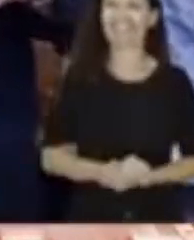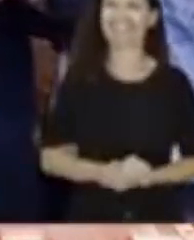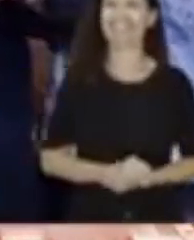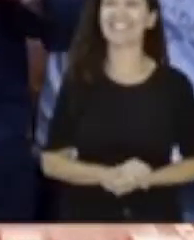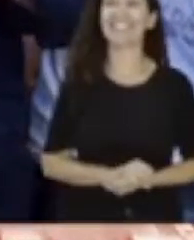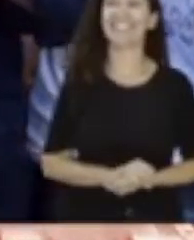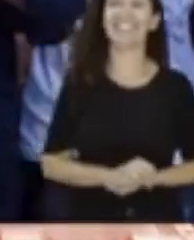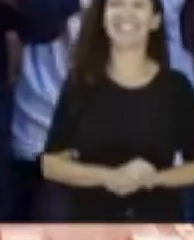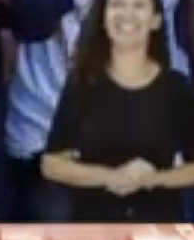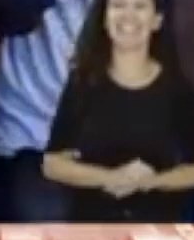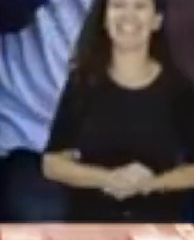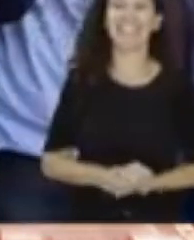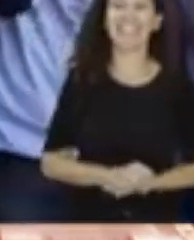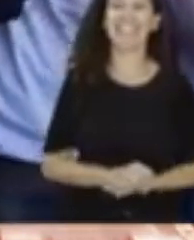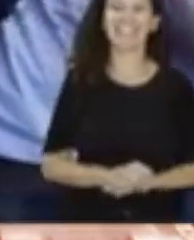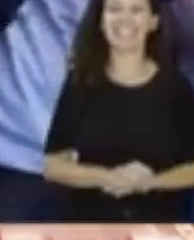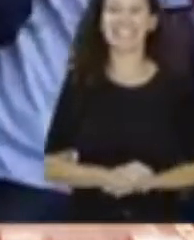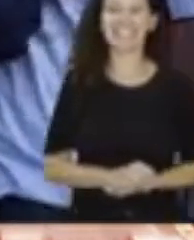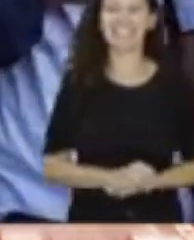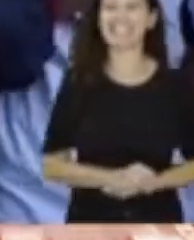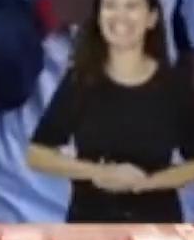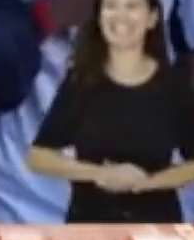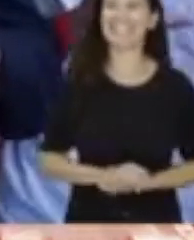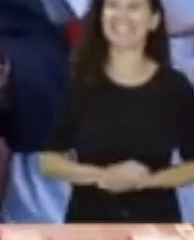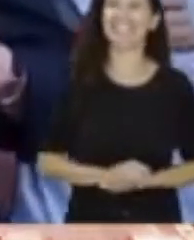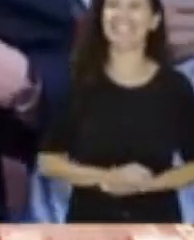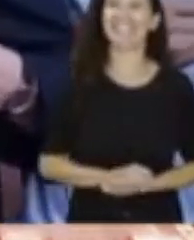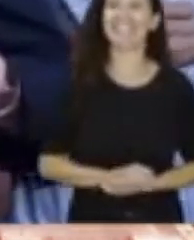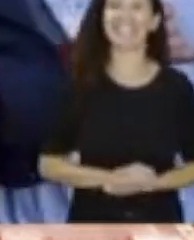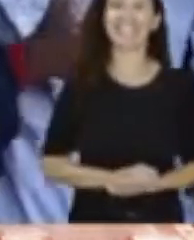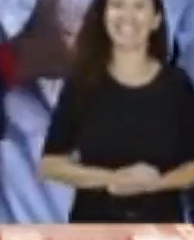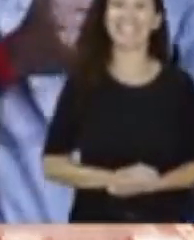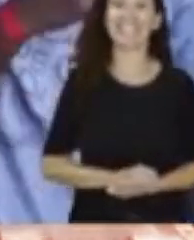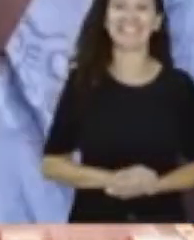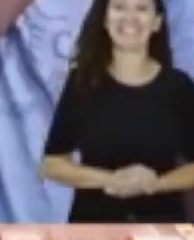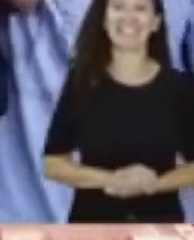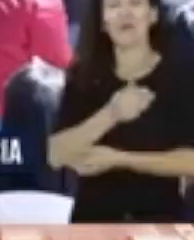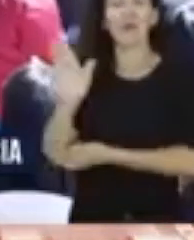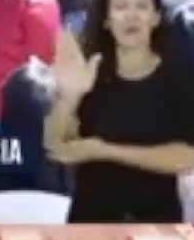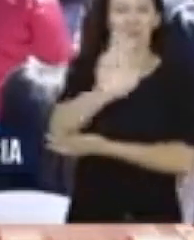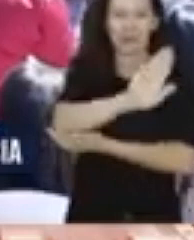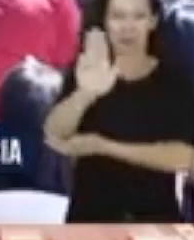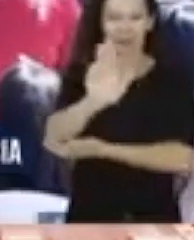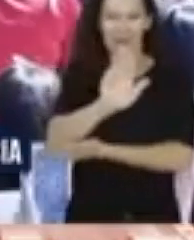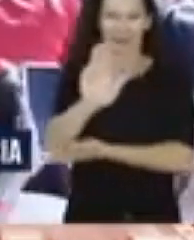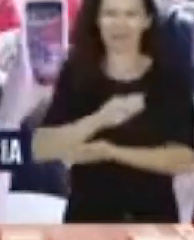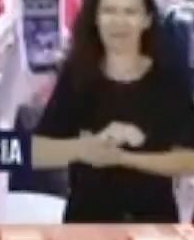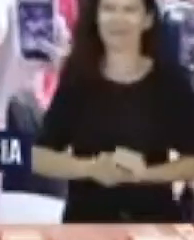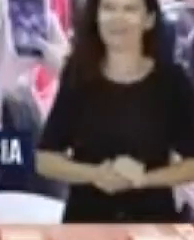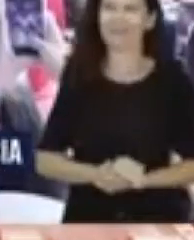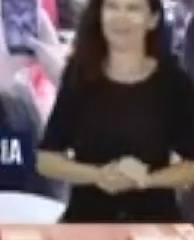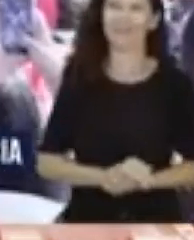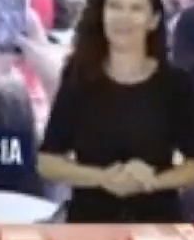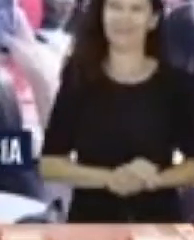discurso, que é exatamente esse que ele colocou, do esperançar e da geração de emprego, em torno desses dois temas. E não é à toa também, Thalita,